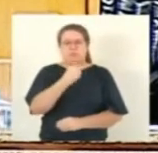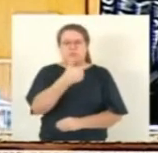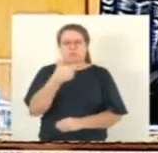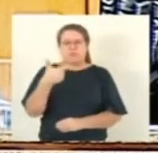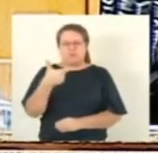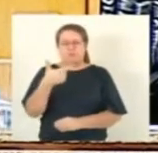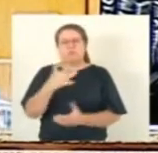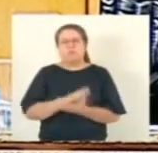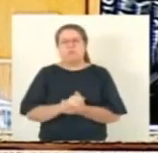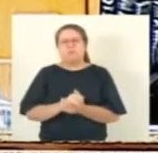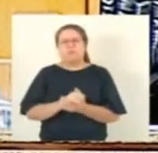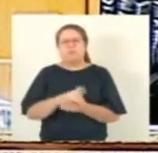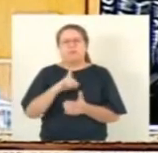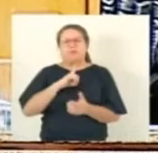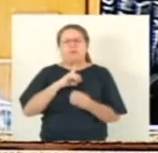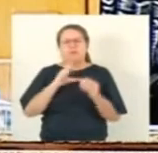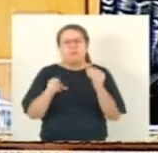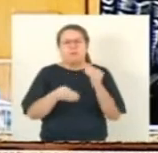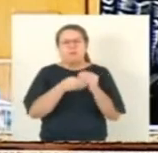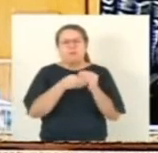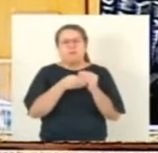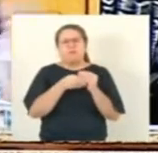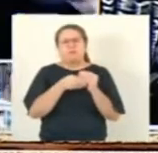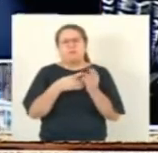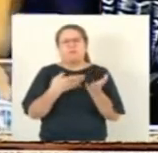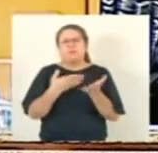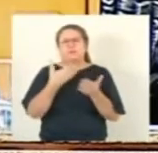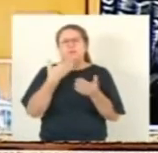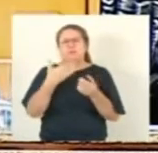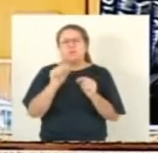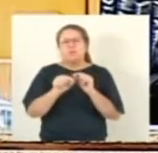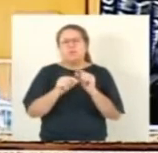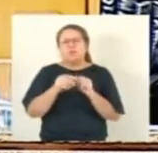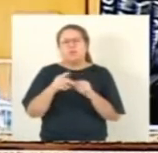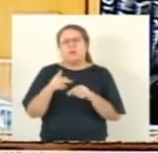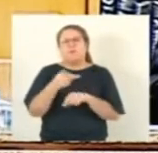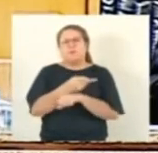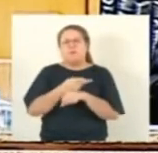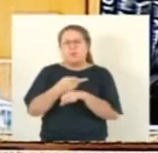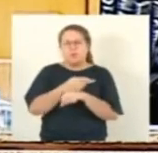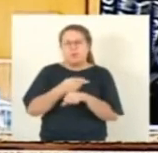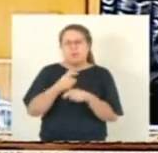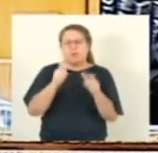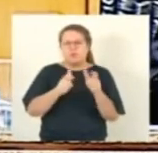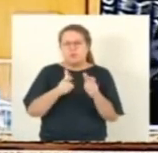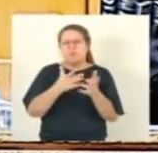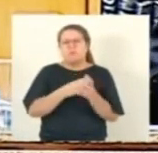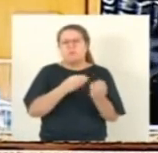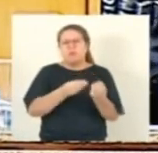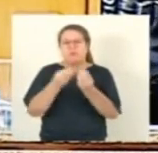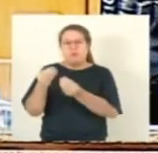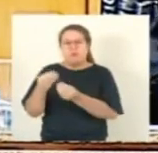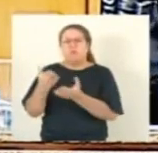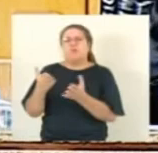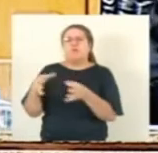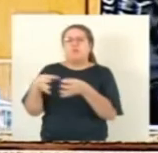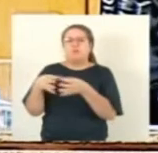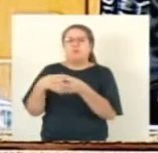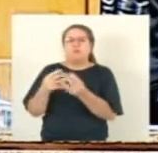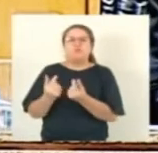houve emenda sugerida pela Procuradoria devolvo a Comissão de Justiça